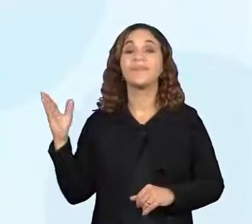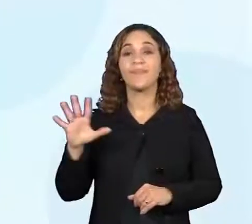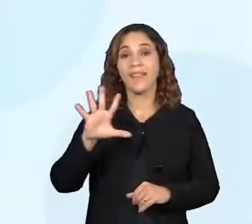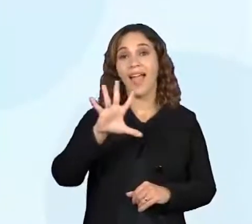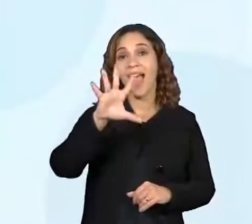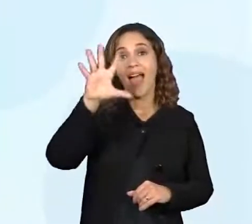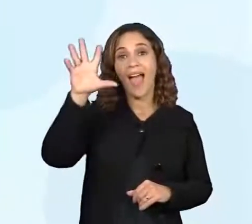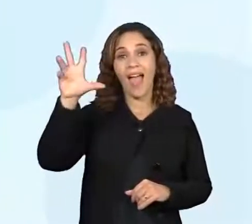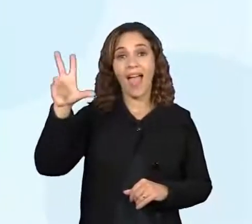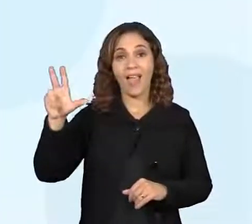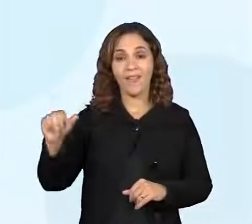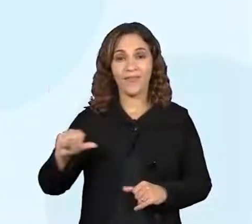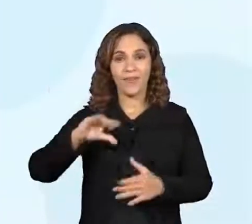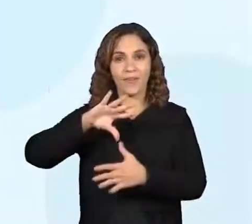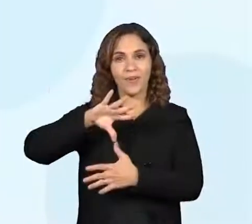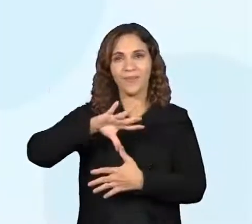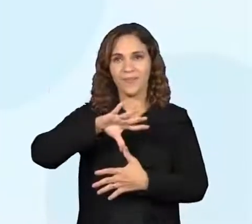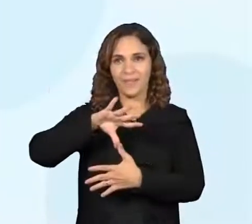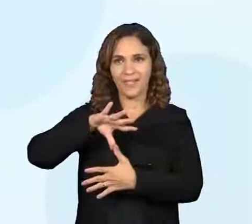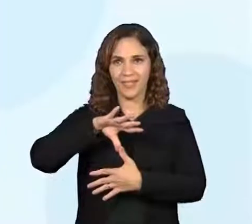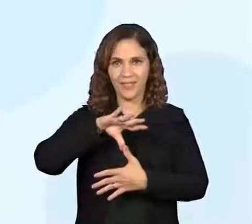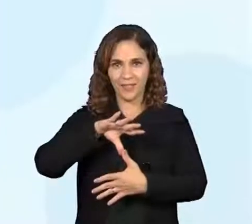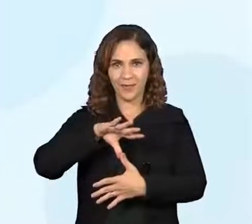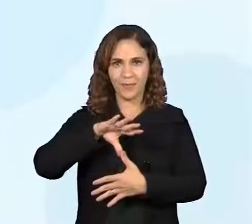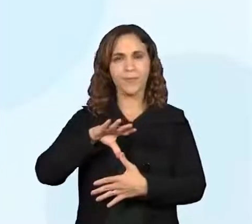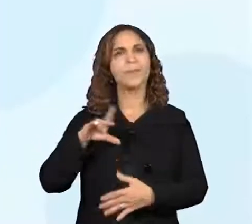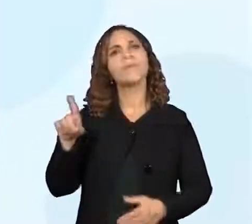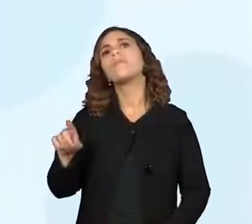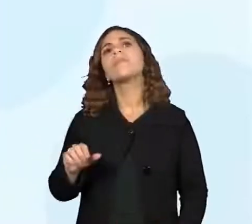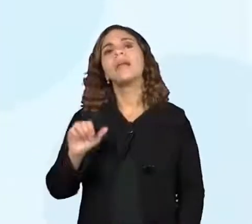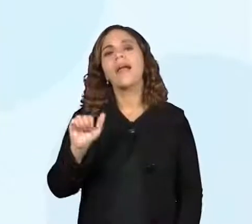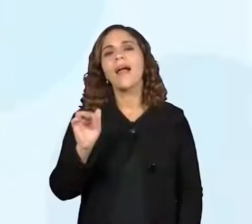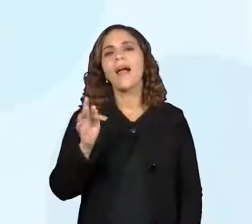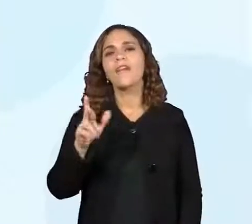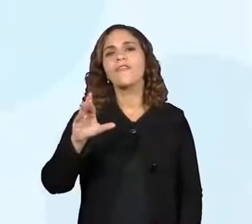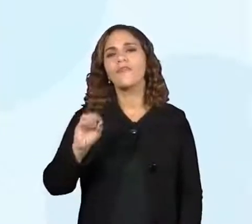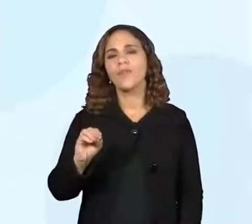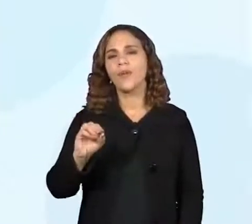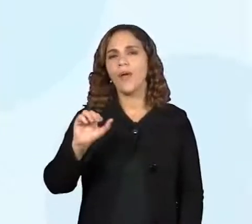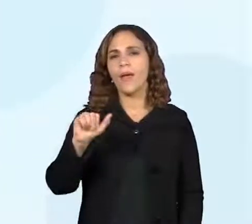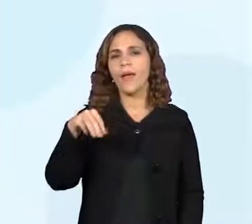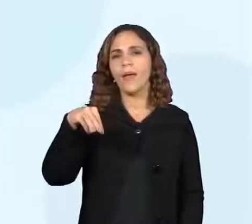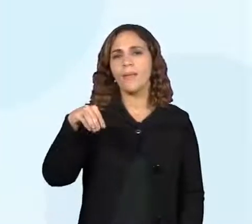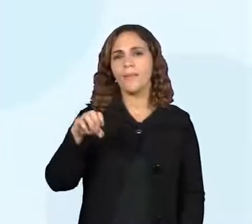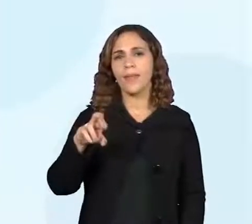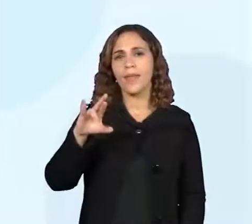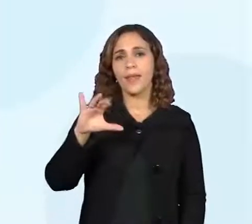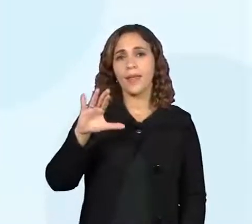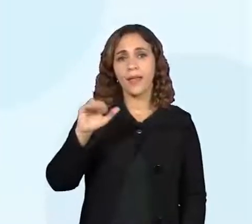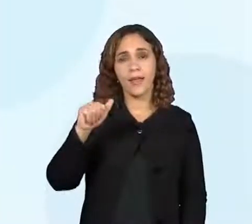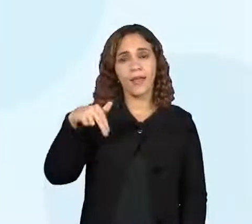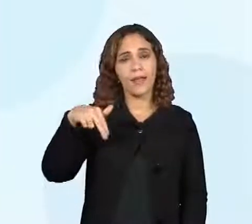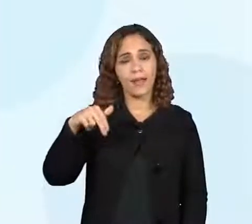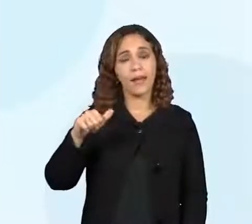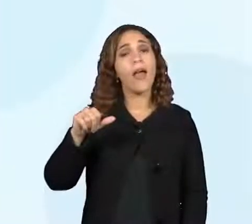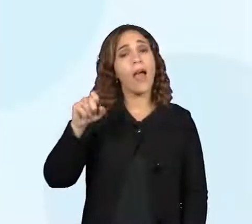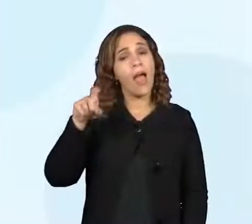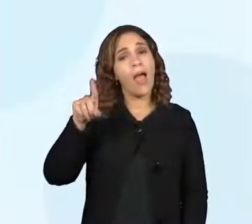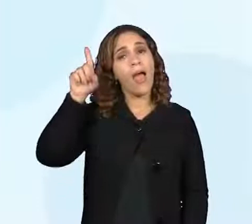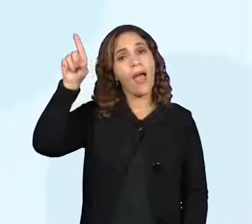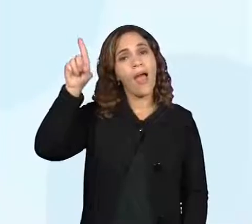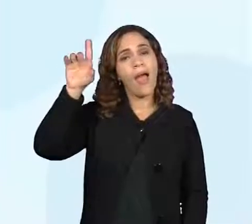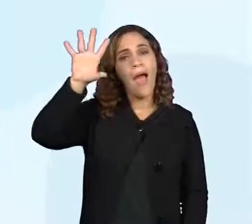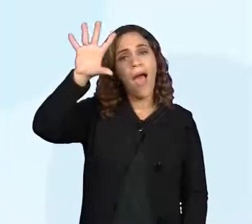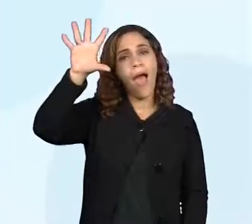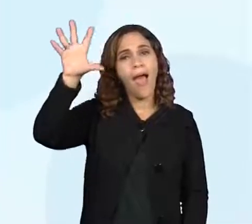Afro-americana. Então, toda vez que eu falar de cultura afro-americana, eu estou falando o quê? Da cultura que veio da África, principalmente aí